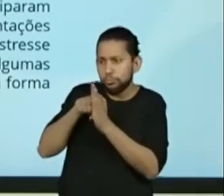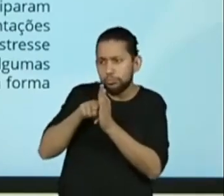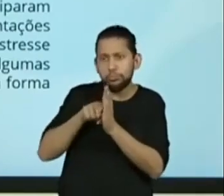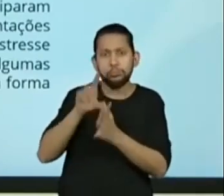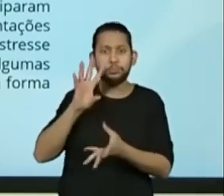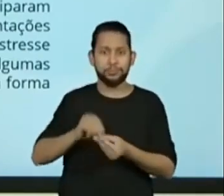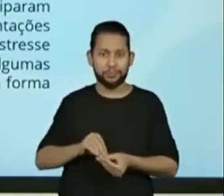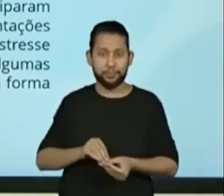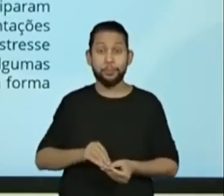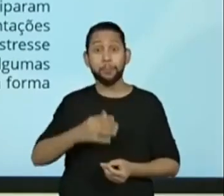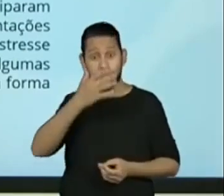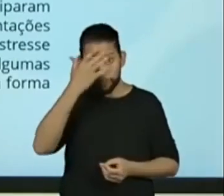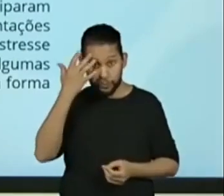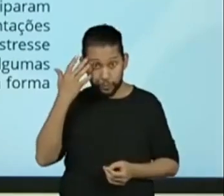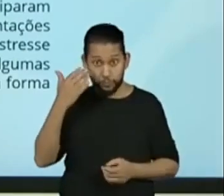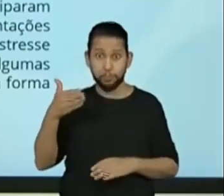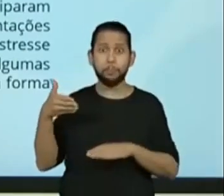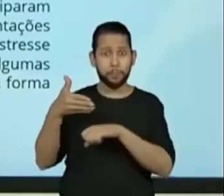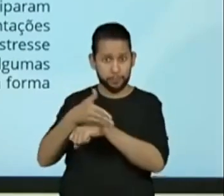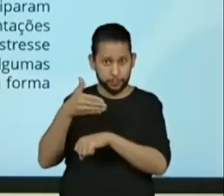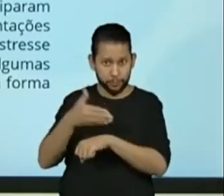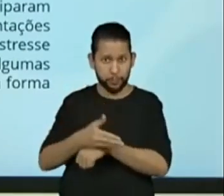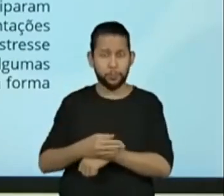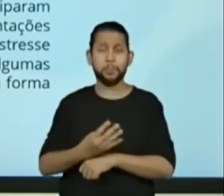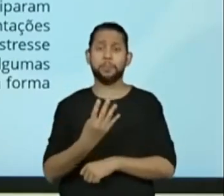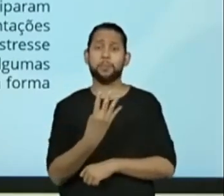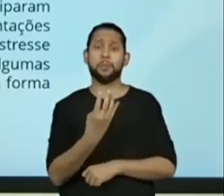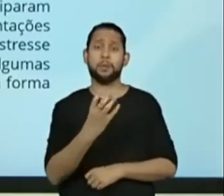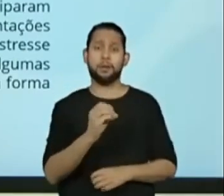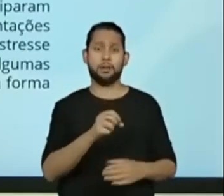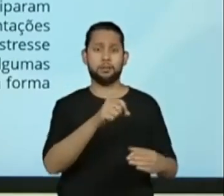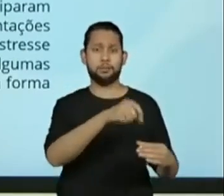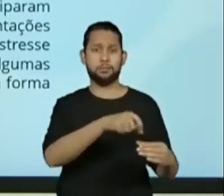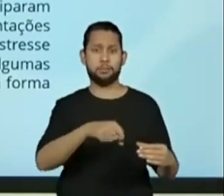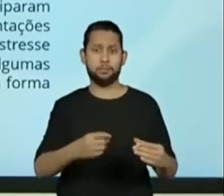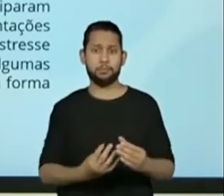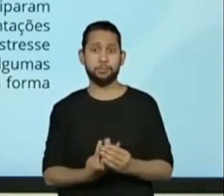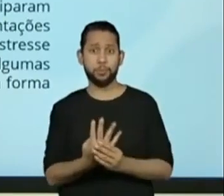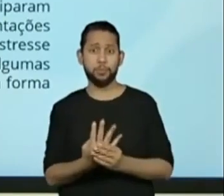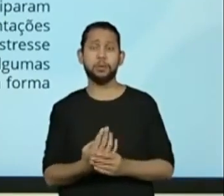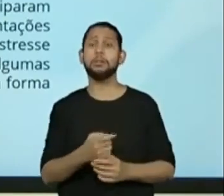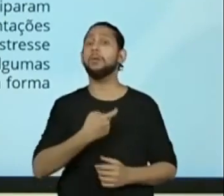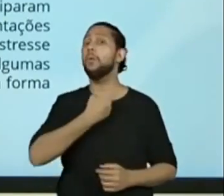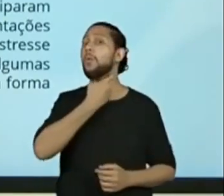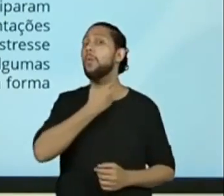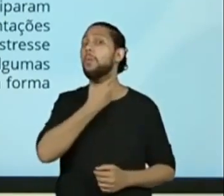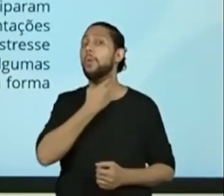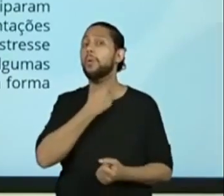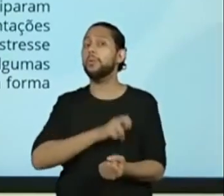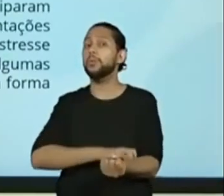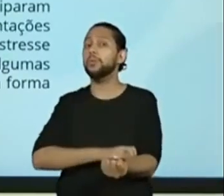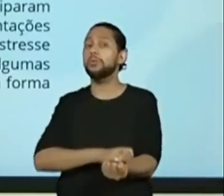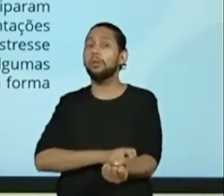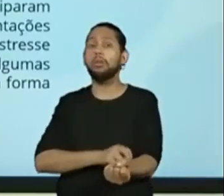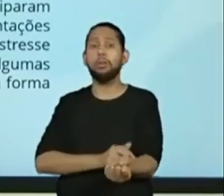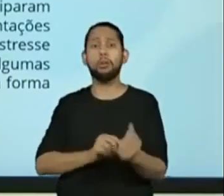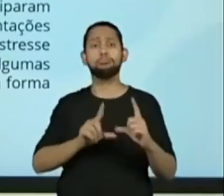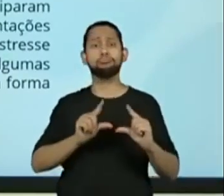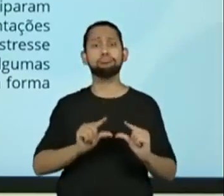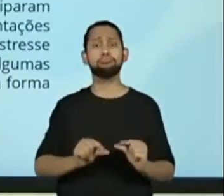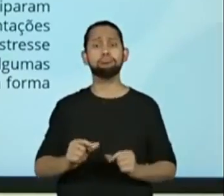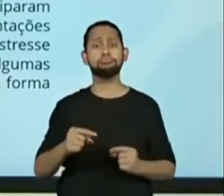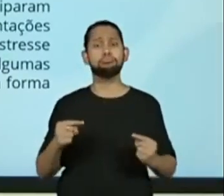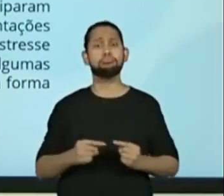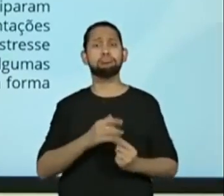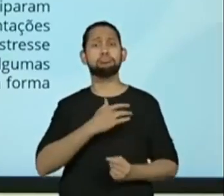residentes que participaram da pesquisa tinham níveis saudáveis de cortisol. Um ano depois das plantações terem sido